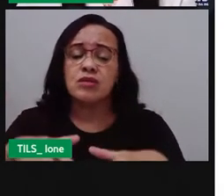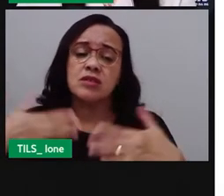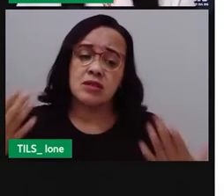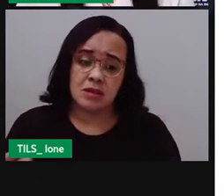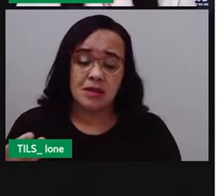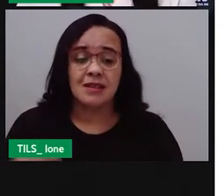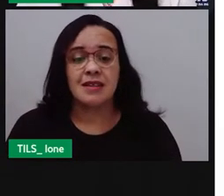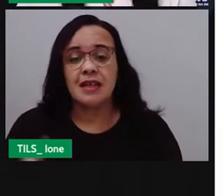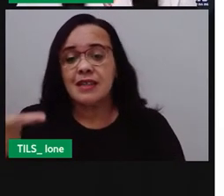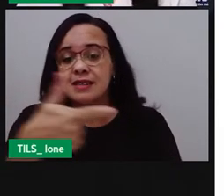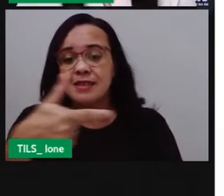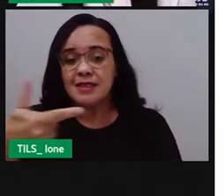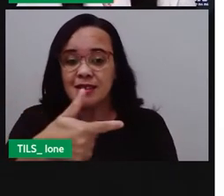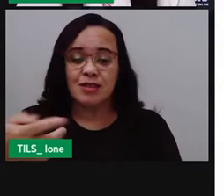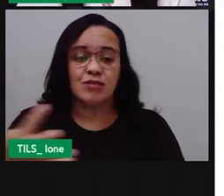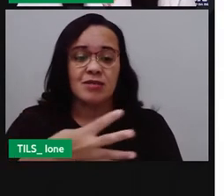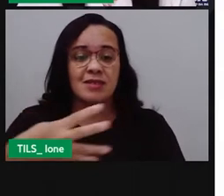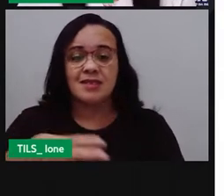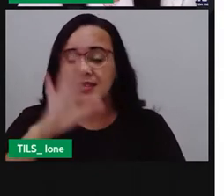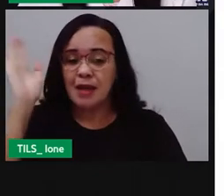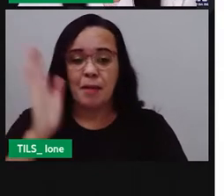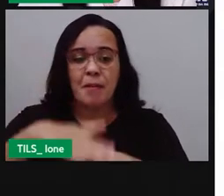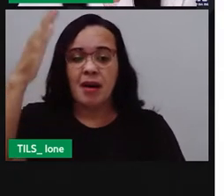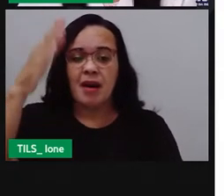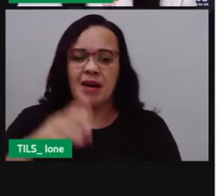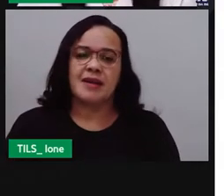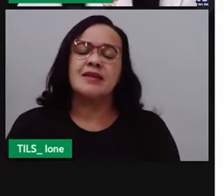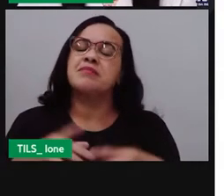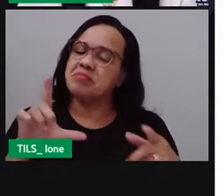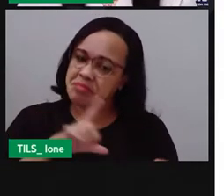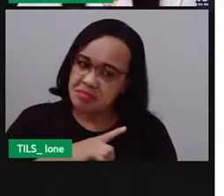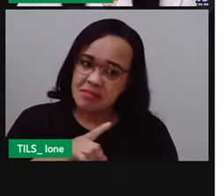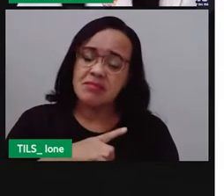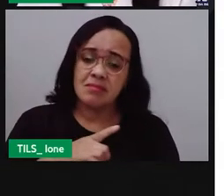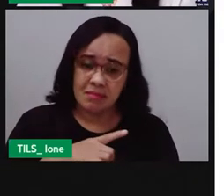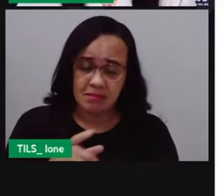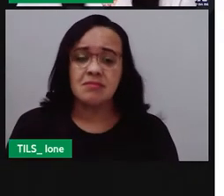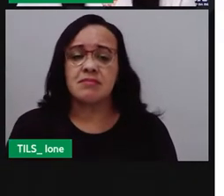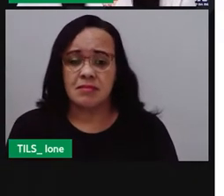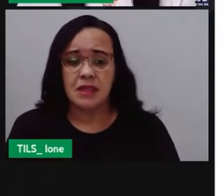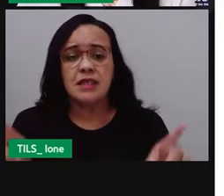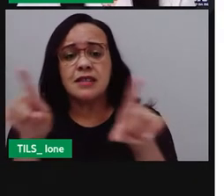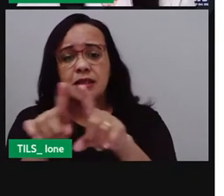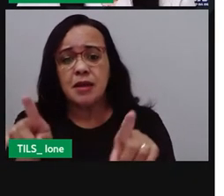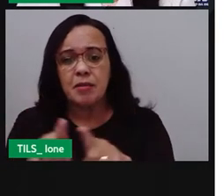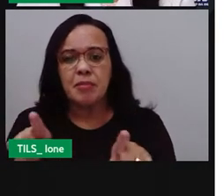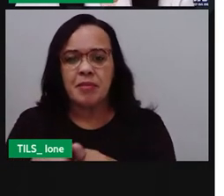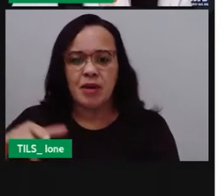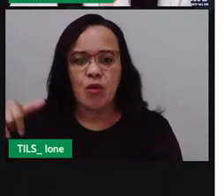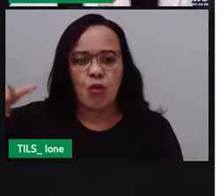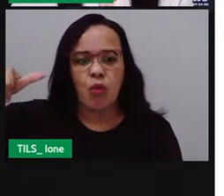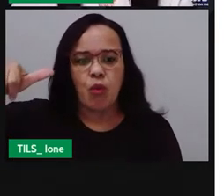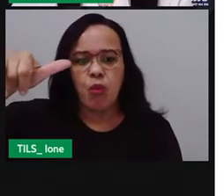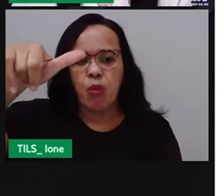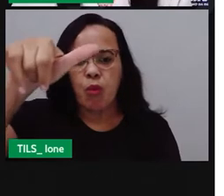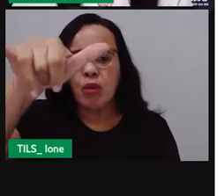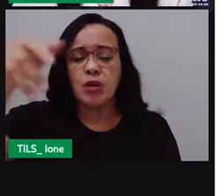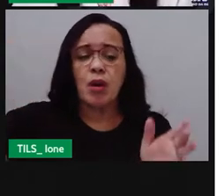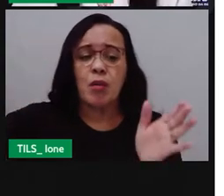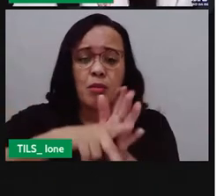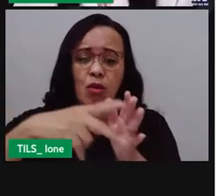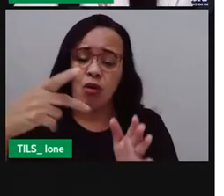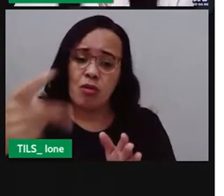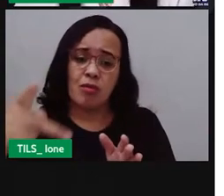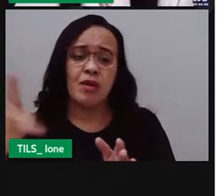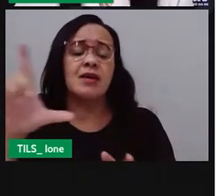segunda maior cidade e ter um grande fluxo turístico, Feira de Santana tem o seu próprio aeroporto, o aeroporto